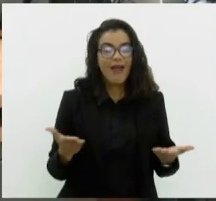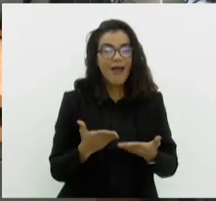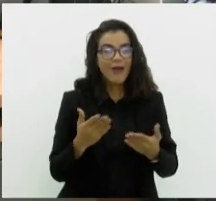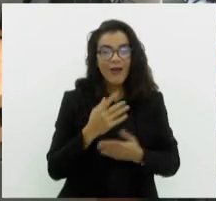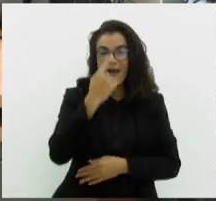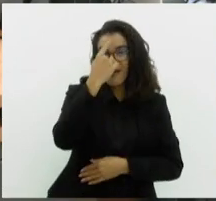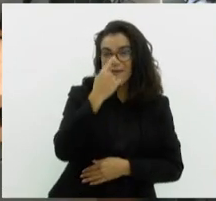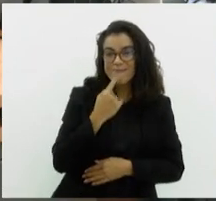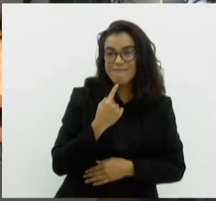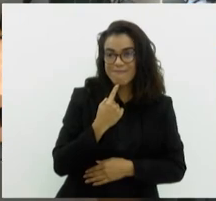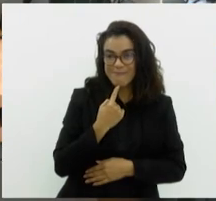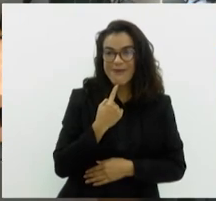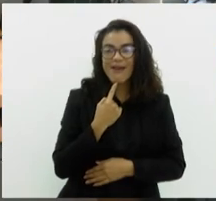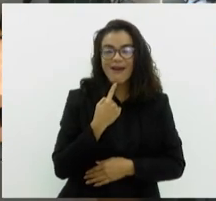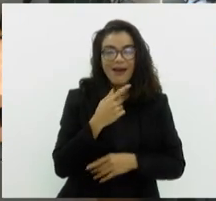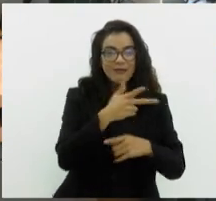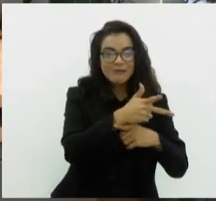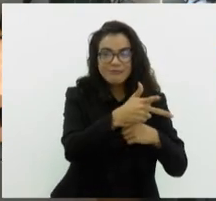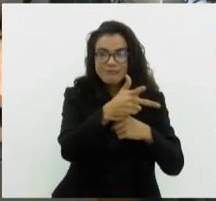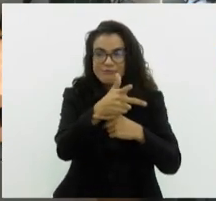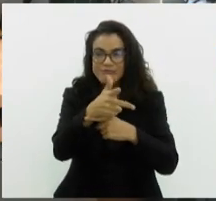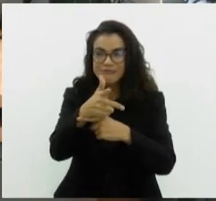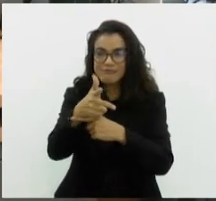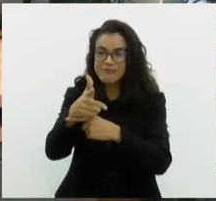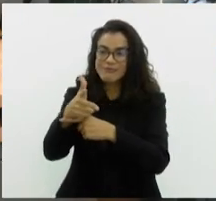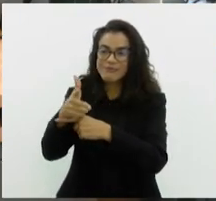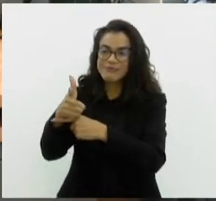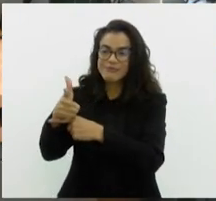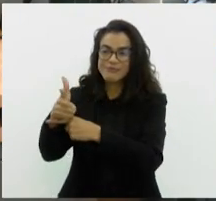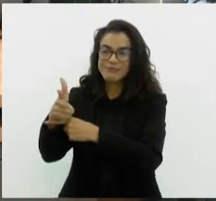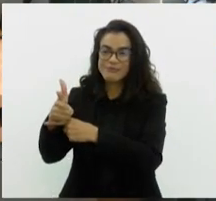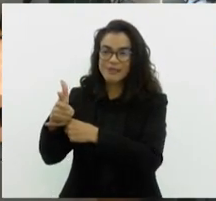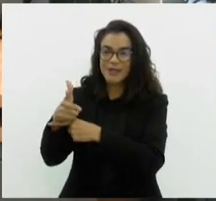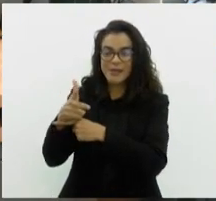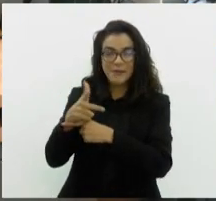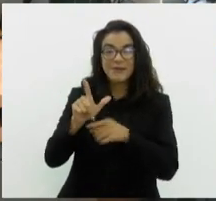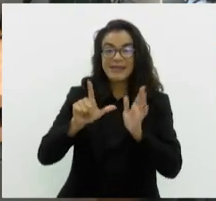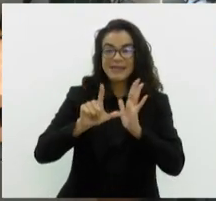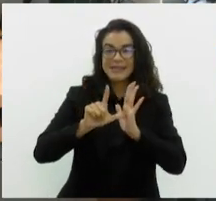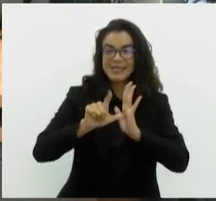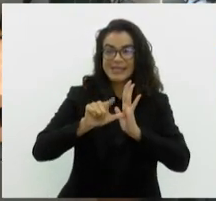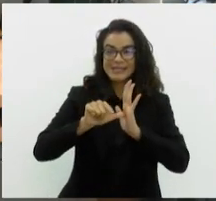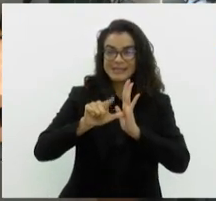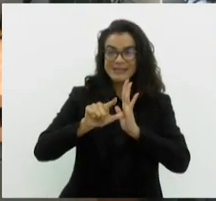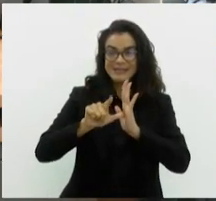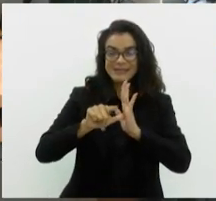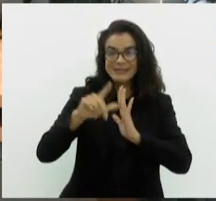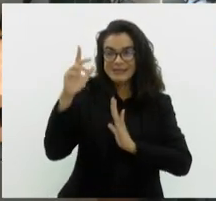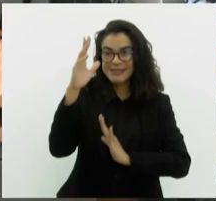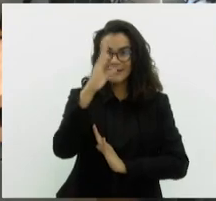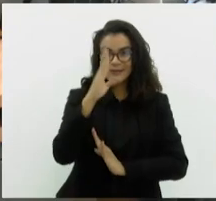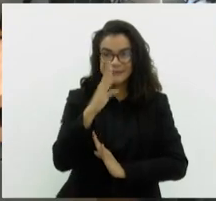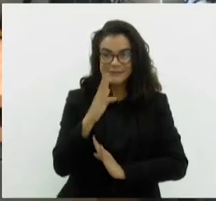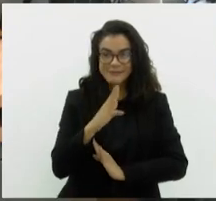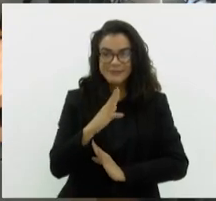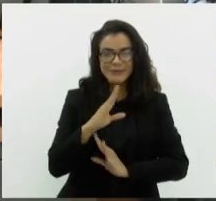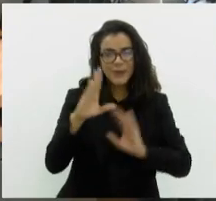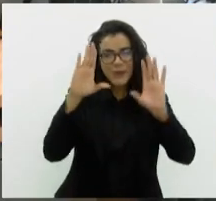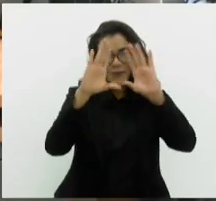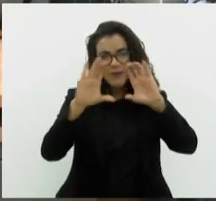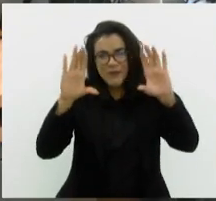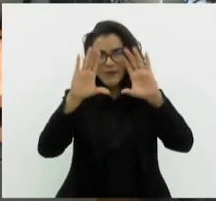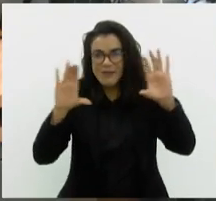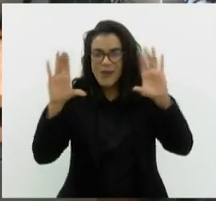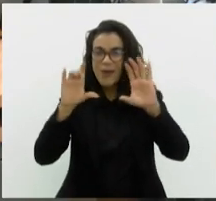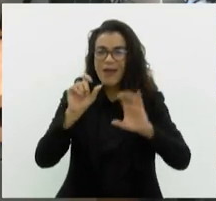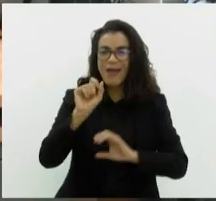para imagens lá do nosso cinegrafista Vinícius Siqueira, imagens da Central do Brasil, mostrando o céu azul no Rio de Janeiro. Nesse